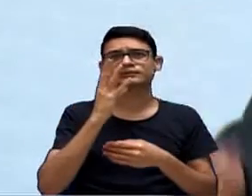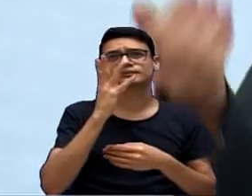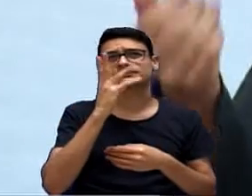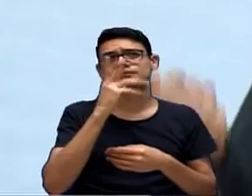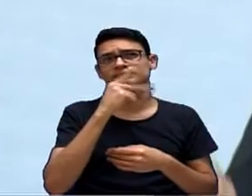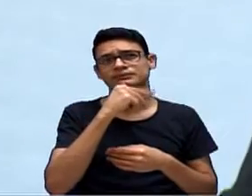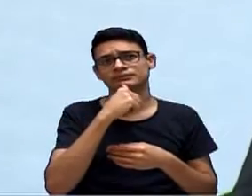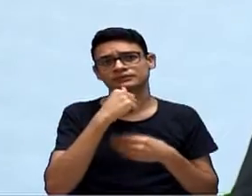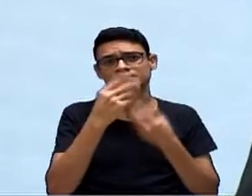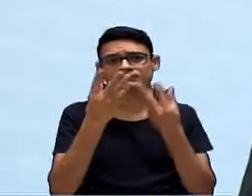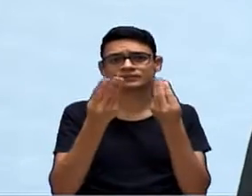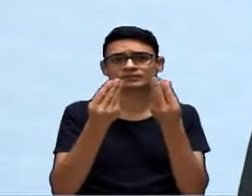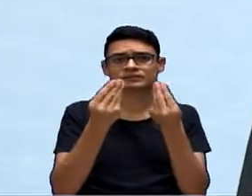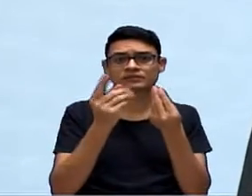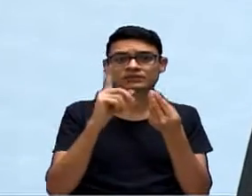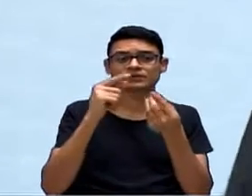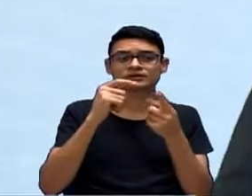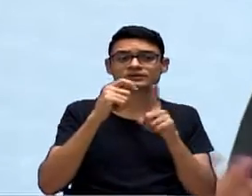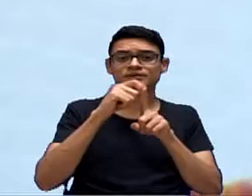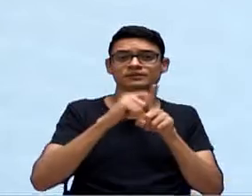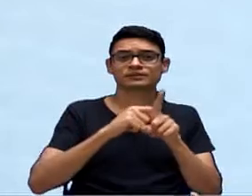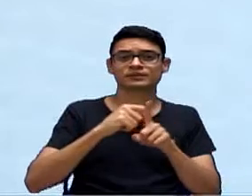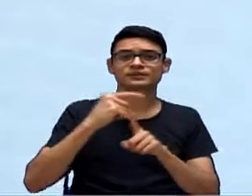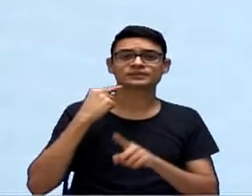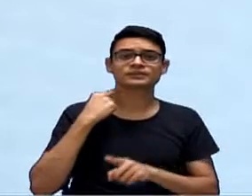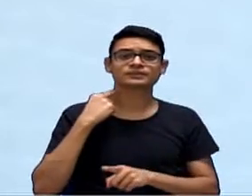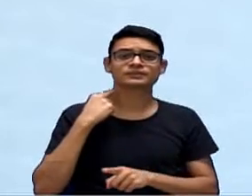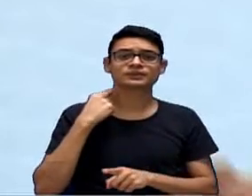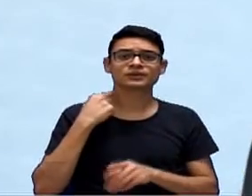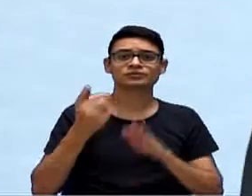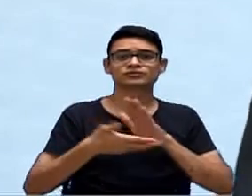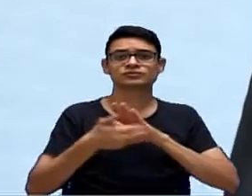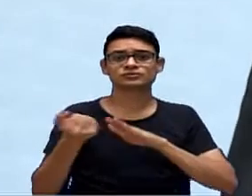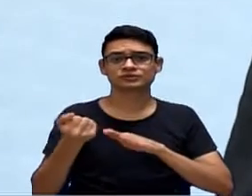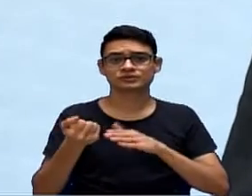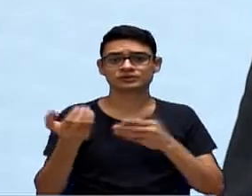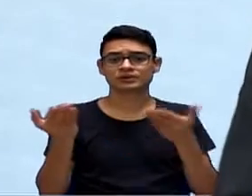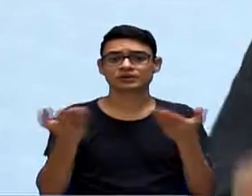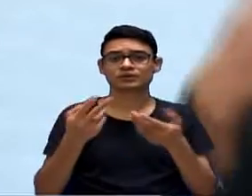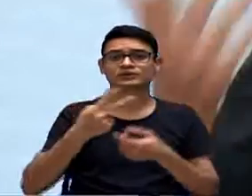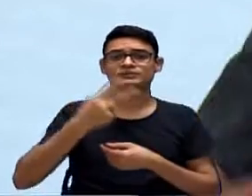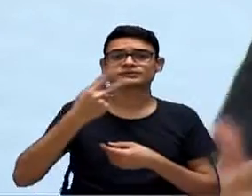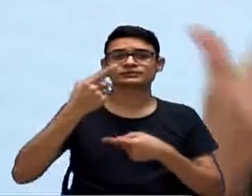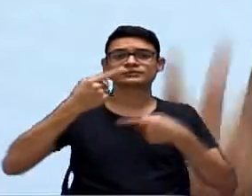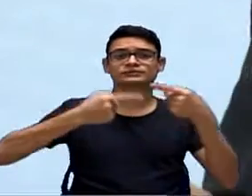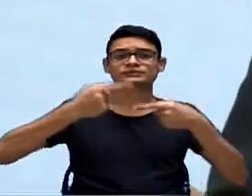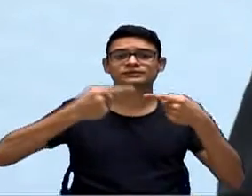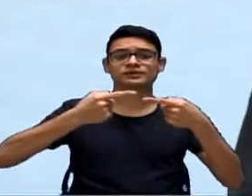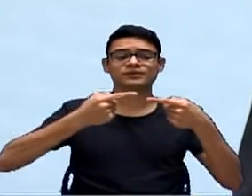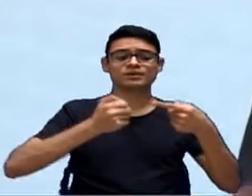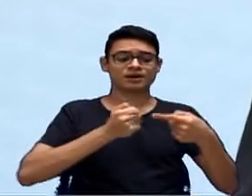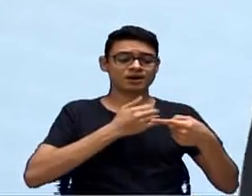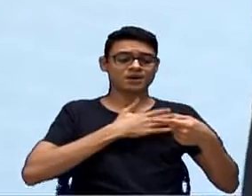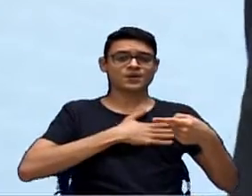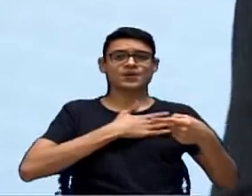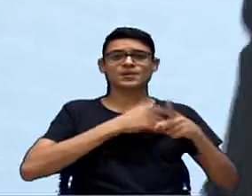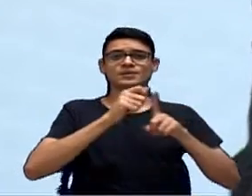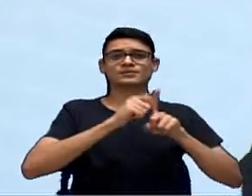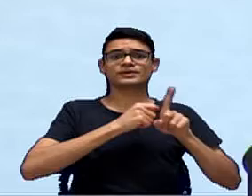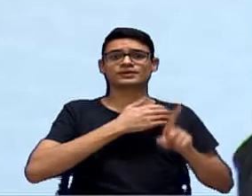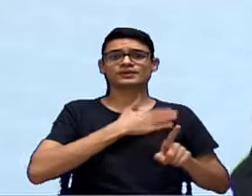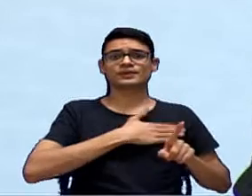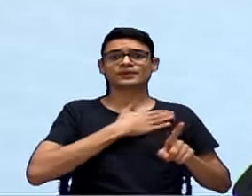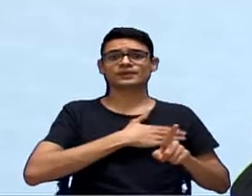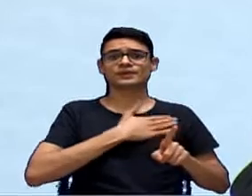retiramos em maio, no início de maio, nós estamos em agosto em segunda discussão, e o tempo vai passando, tem